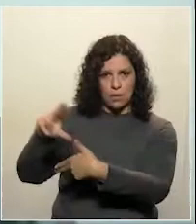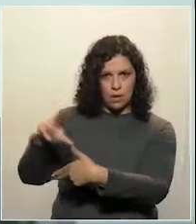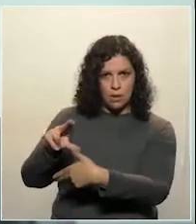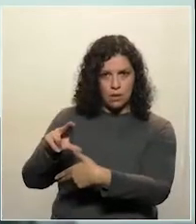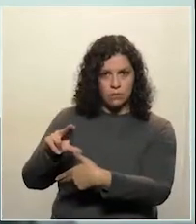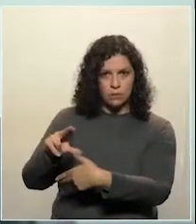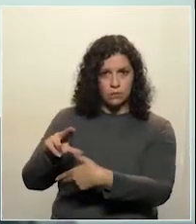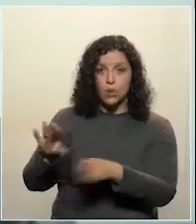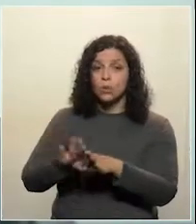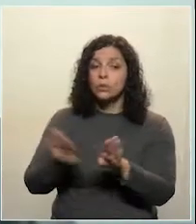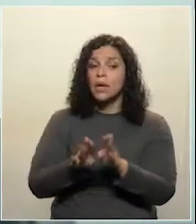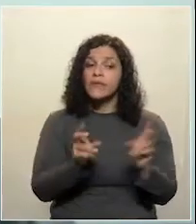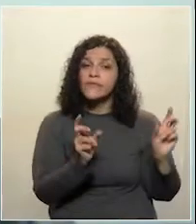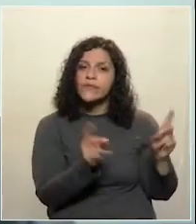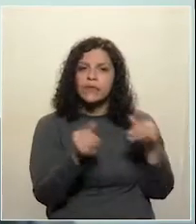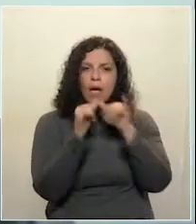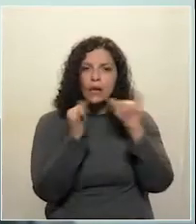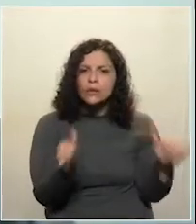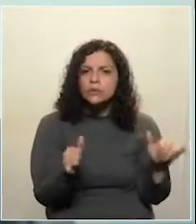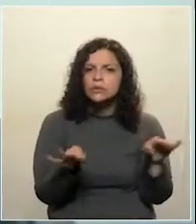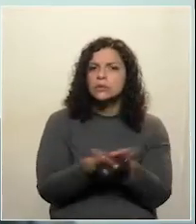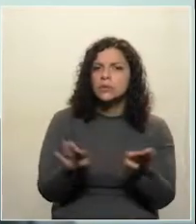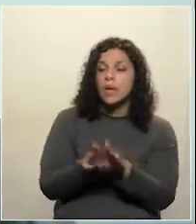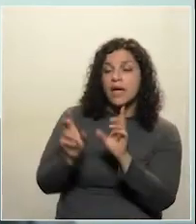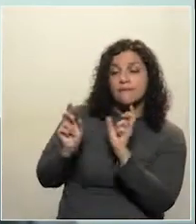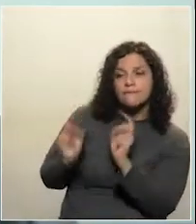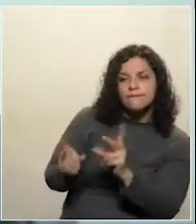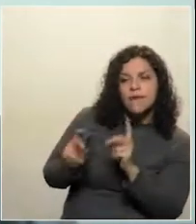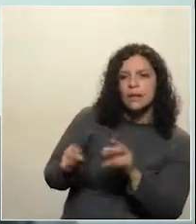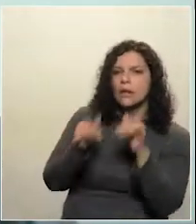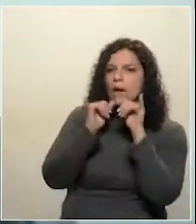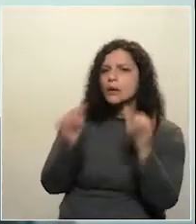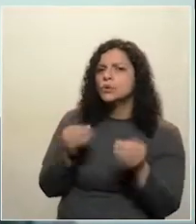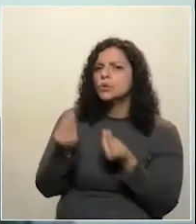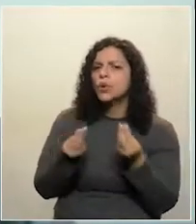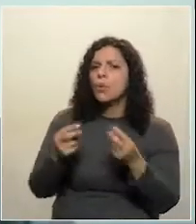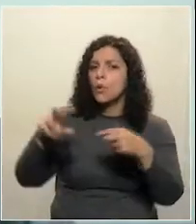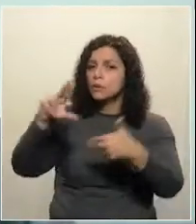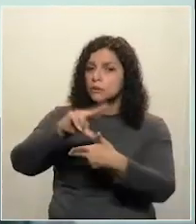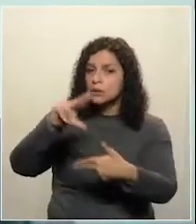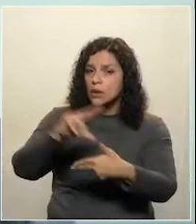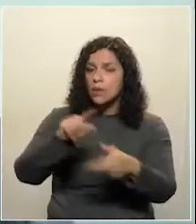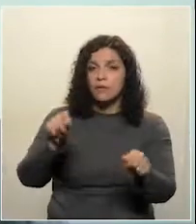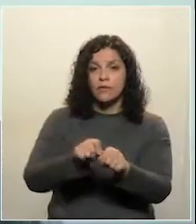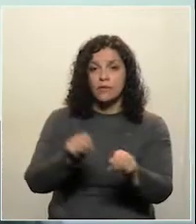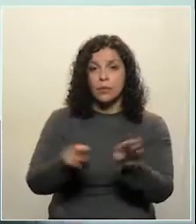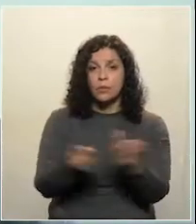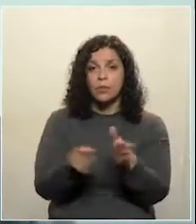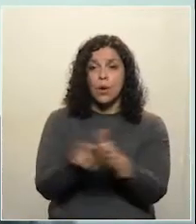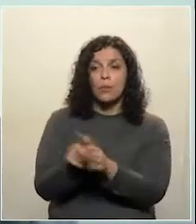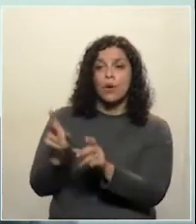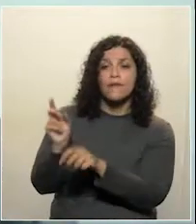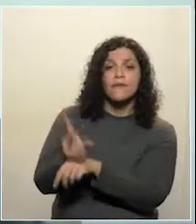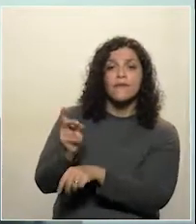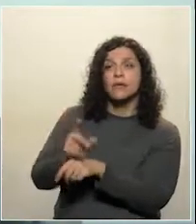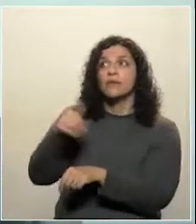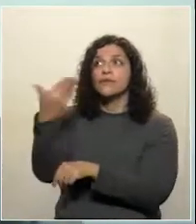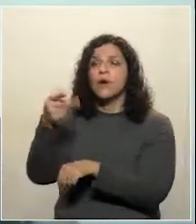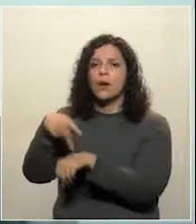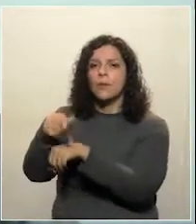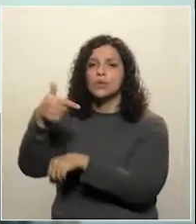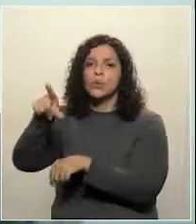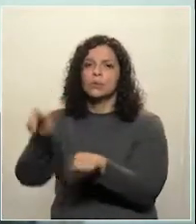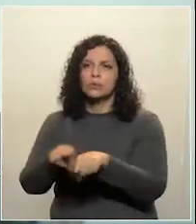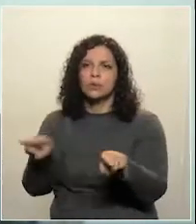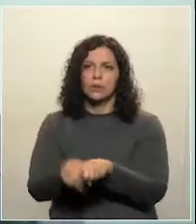se ele é uma possibilidade de comercialização de energia, se é venda de energia, ou se a Sanepar irá operar no mercado internacional, sabe-se lá de que forma, ele fala